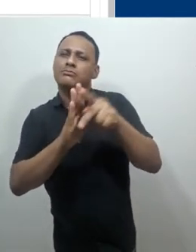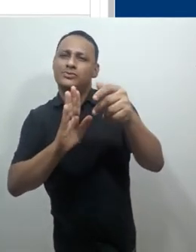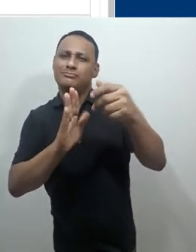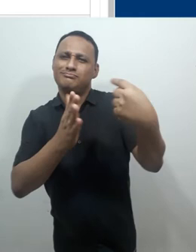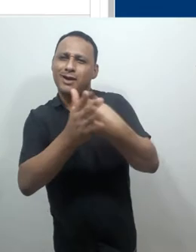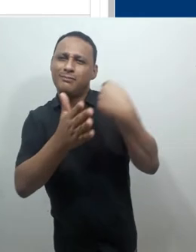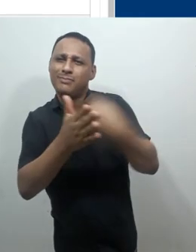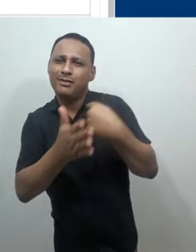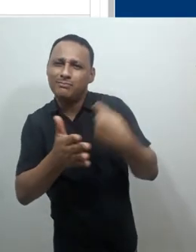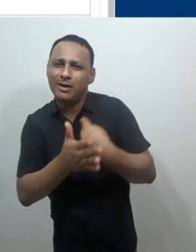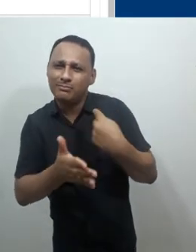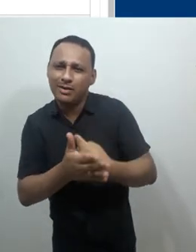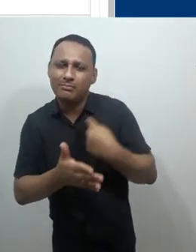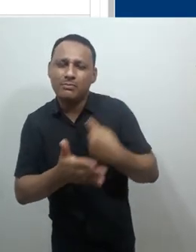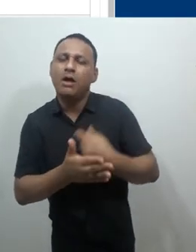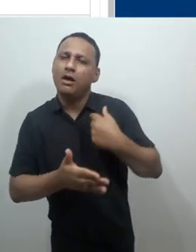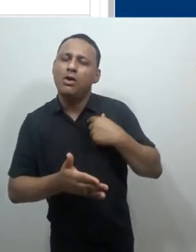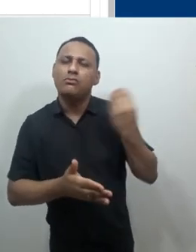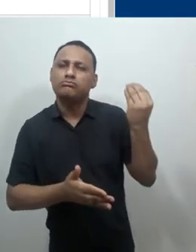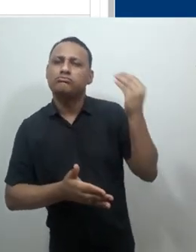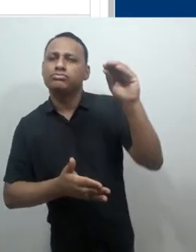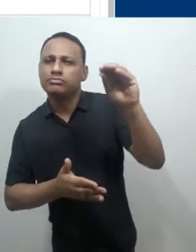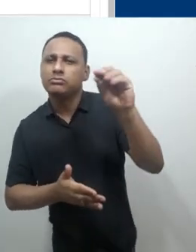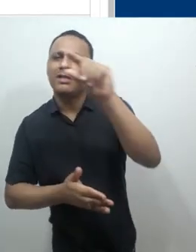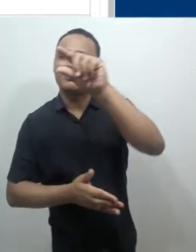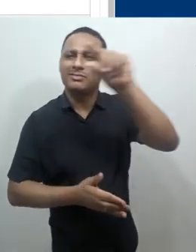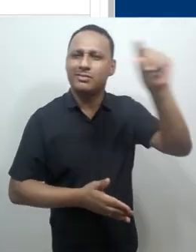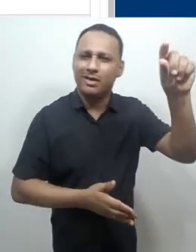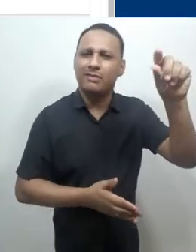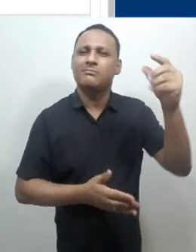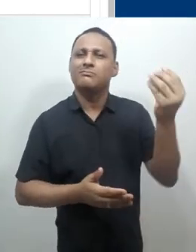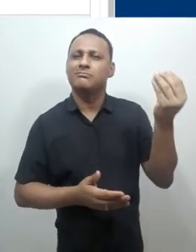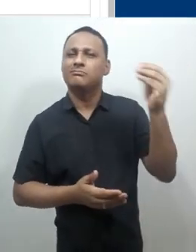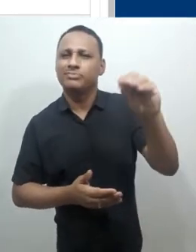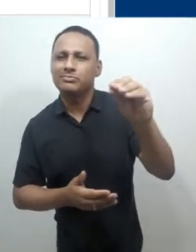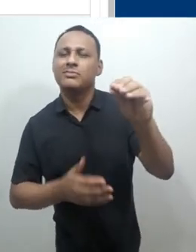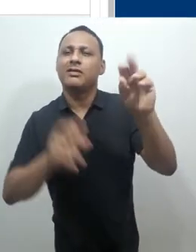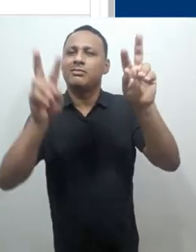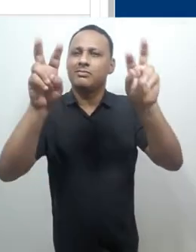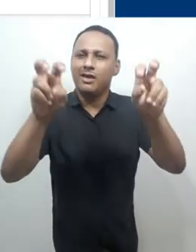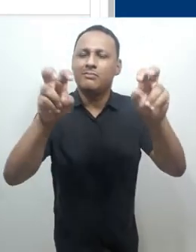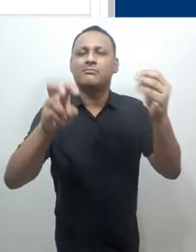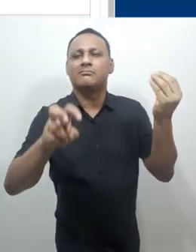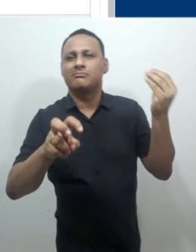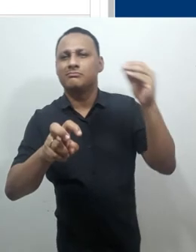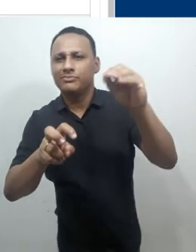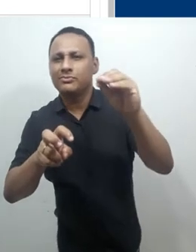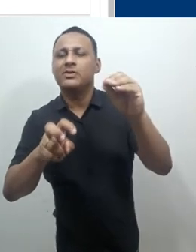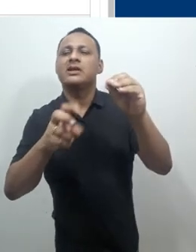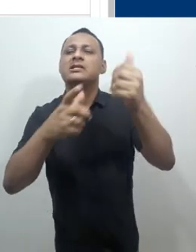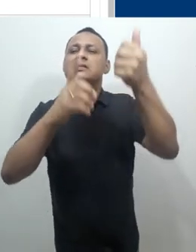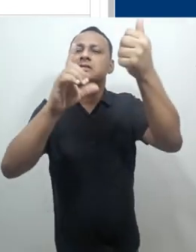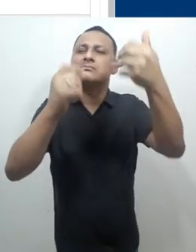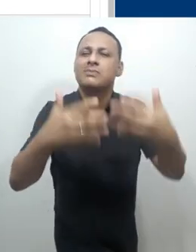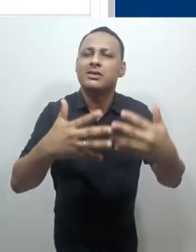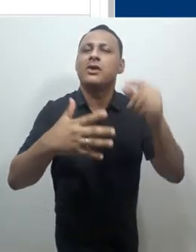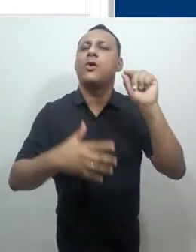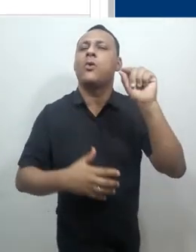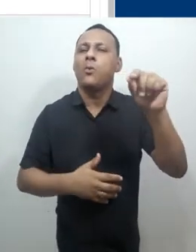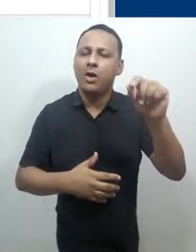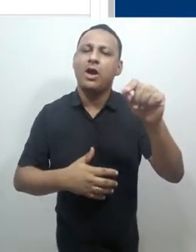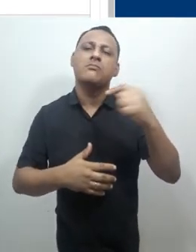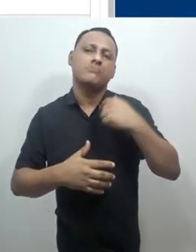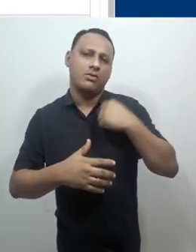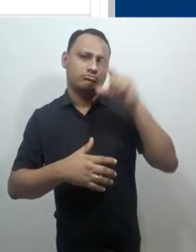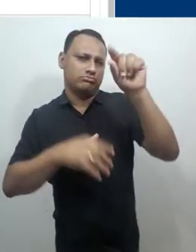apresentar um formulário rápido, onde eu posso criar o meu tópico com assunto e mensagem. Eu posso